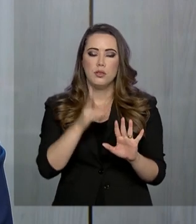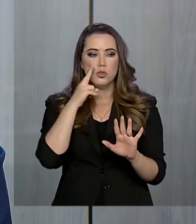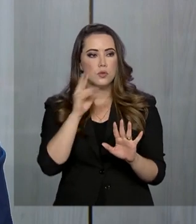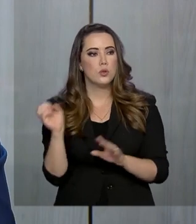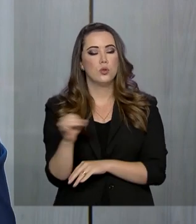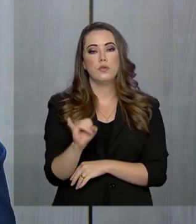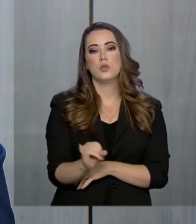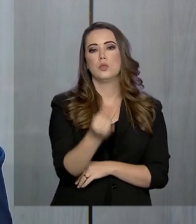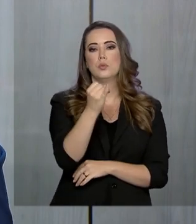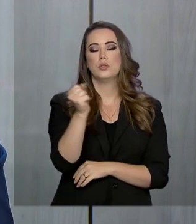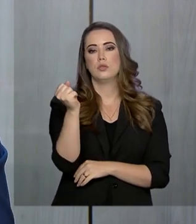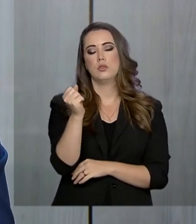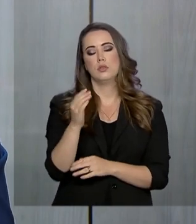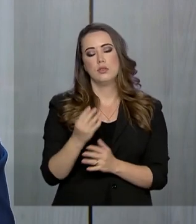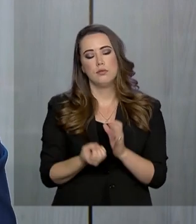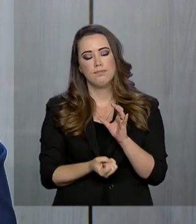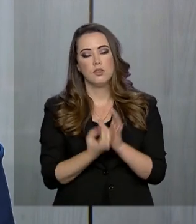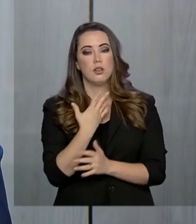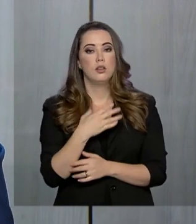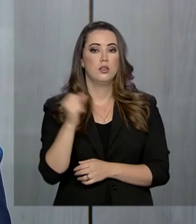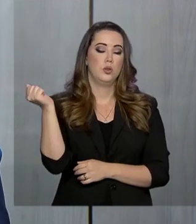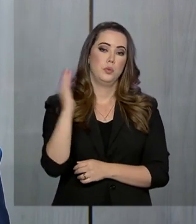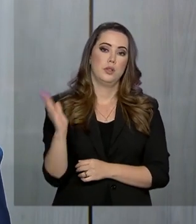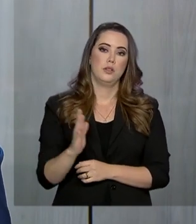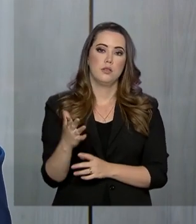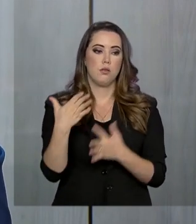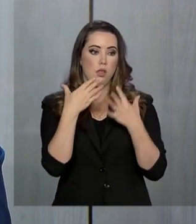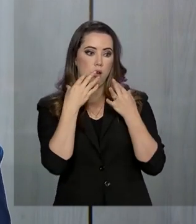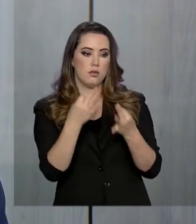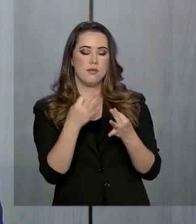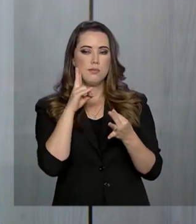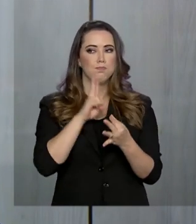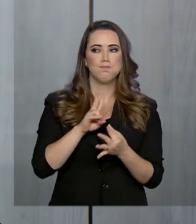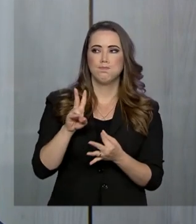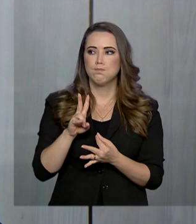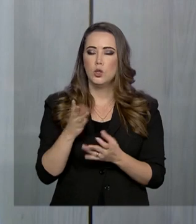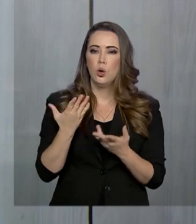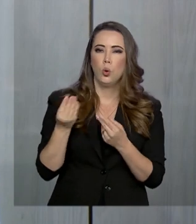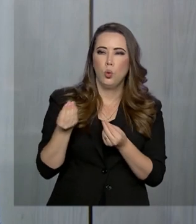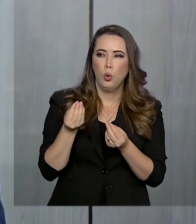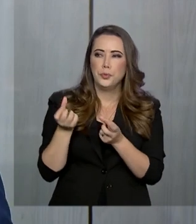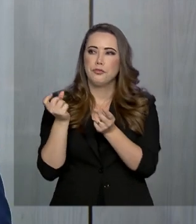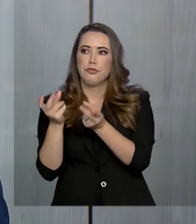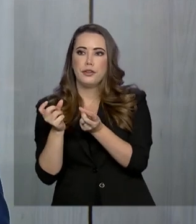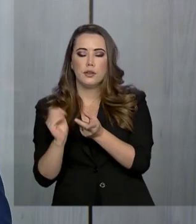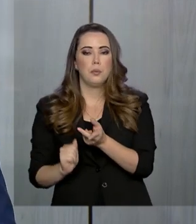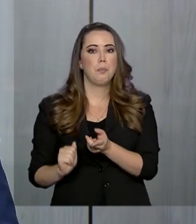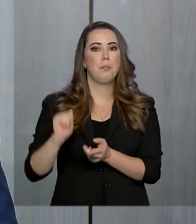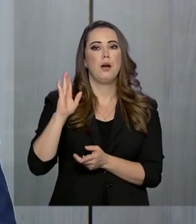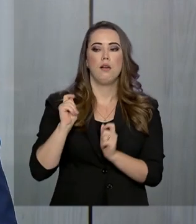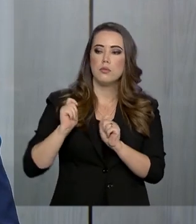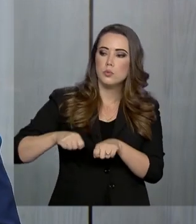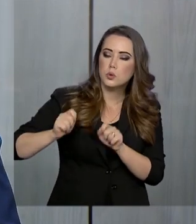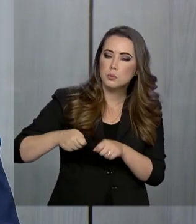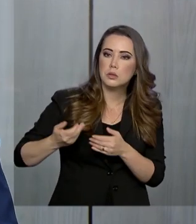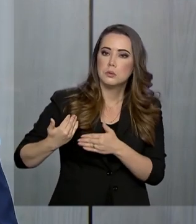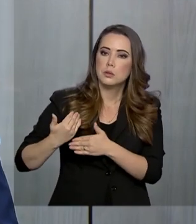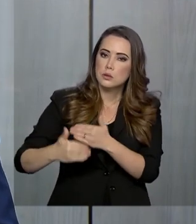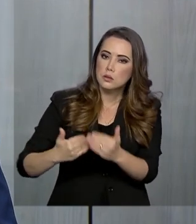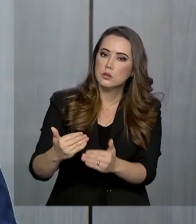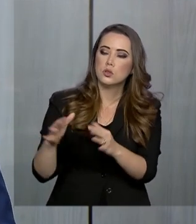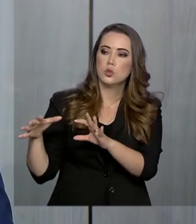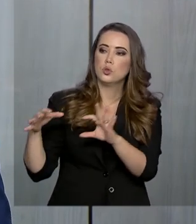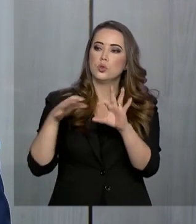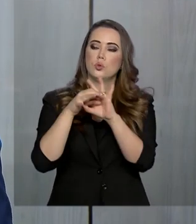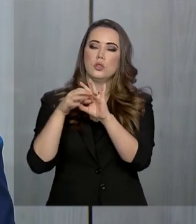e o governo brasileiro está muito atento a essas possibilidades e a esses incrementos de